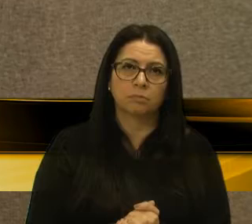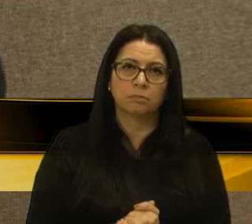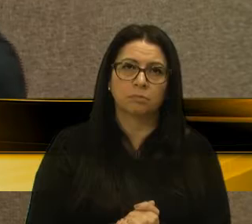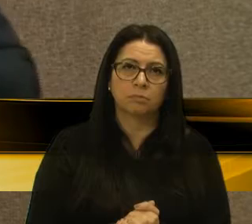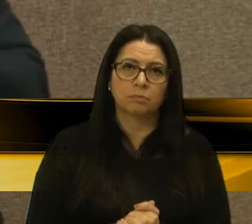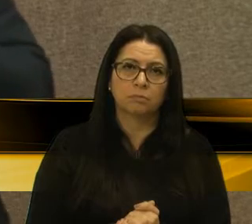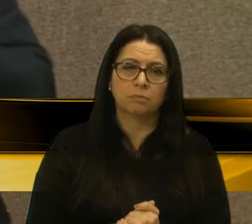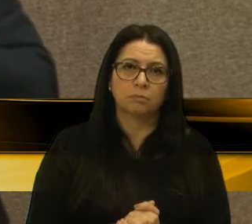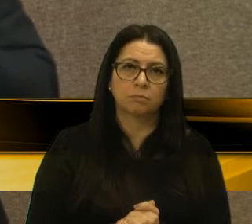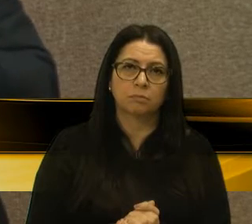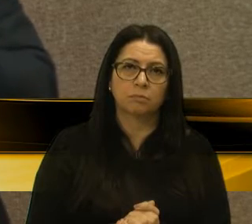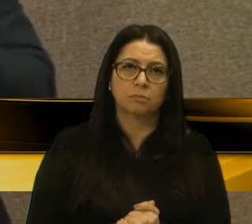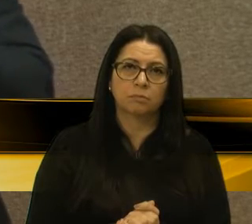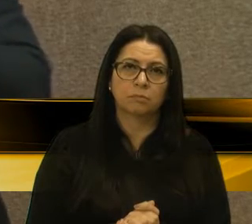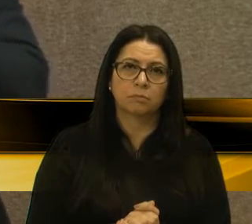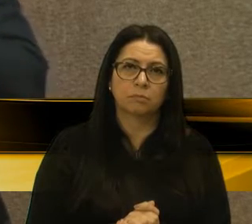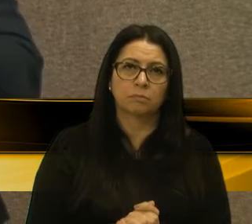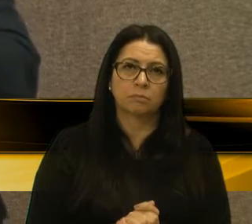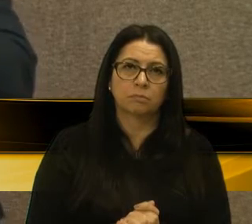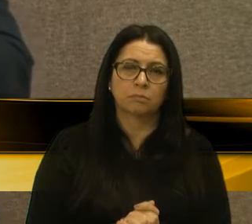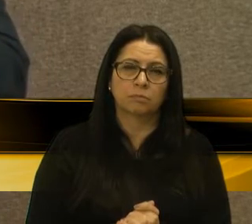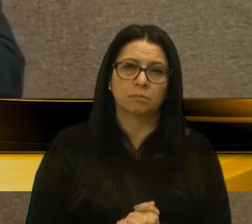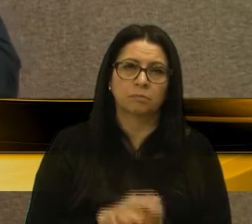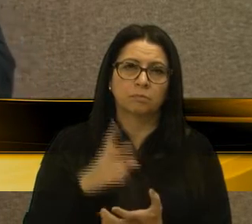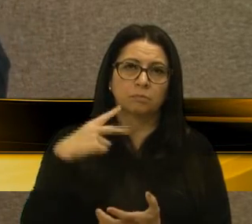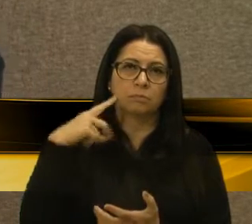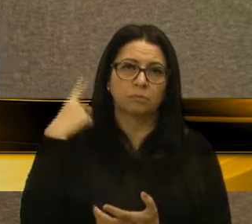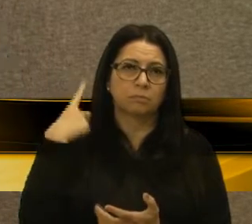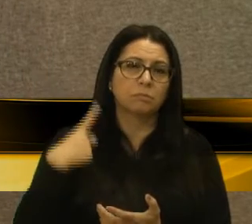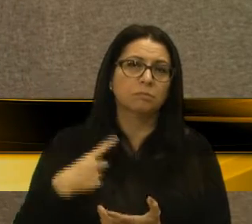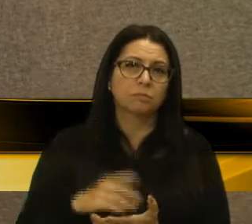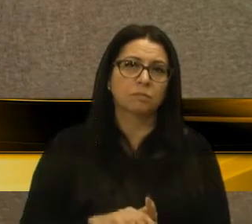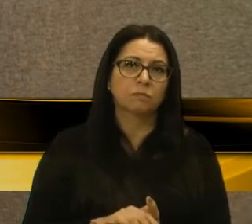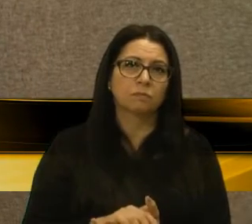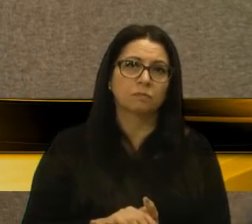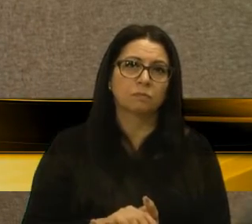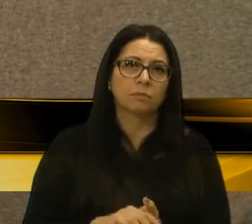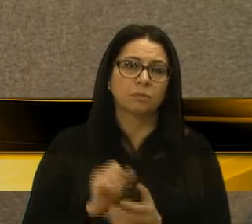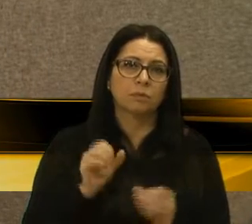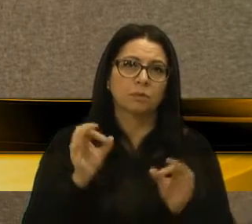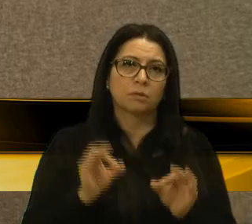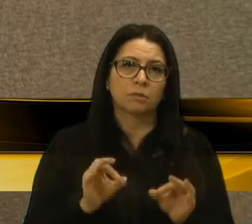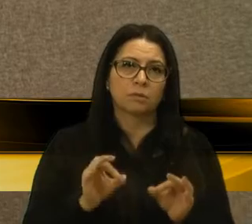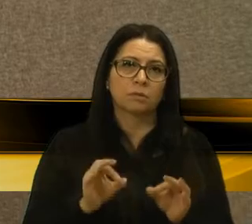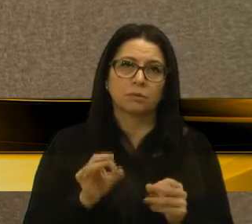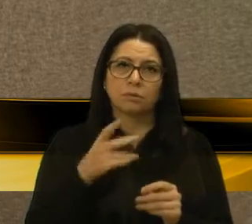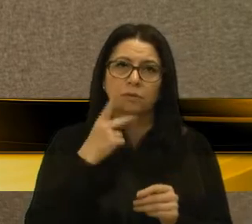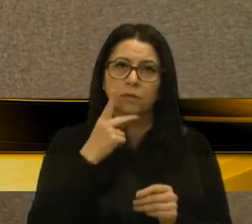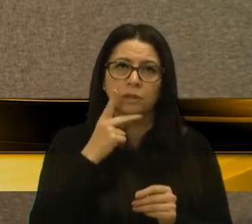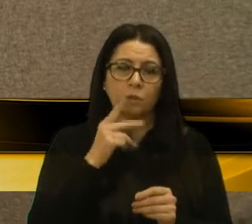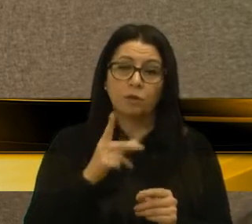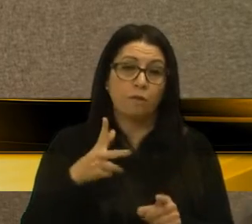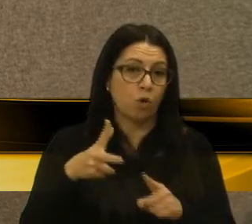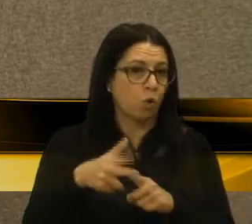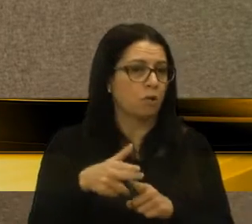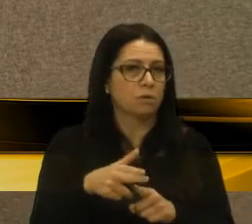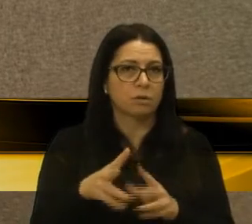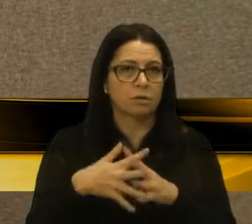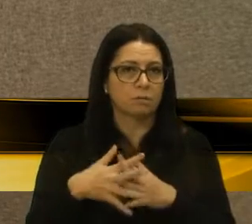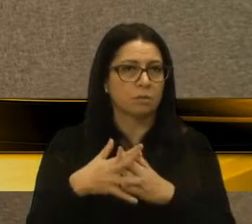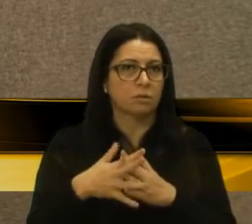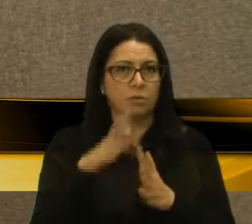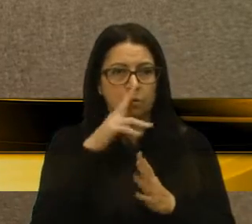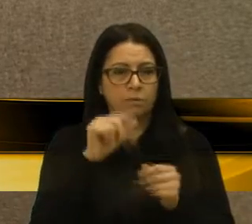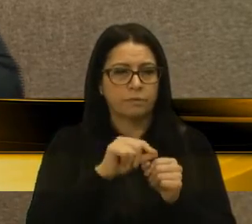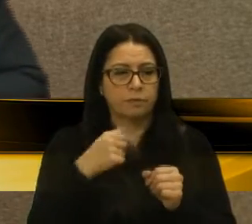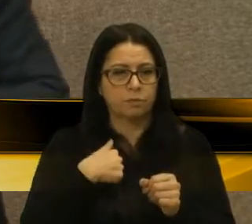eu... Vereadora Denise, a senhora pode ter certeza, quando a senhora estiver falando, eu não vou lhe interromper e lhe atrapalhar, como